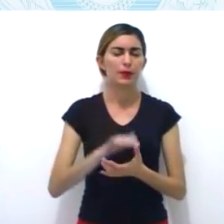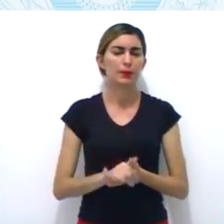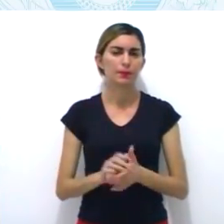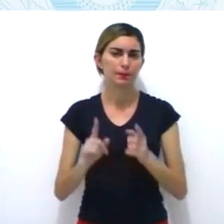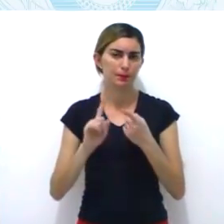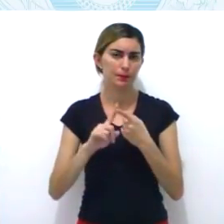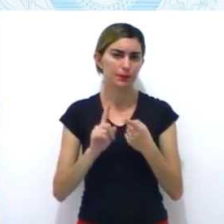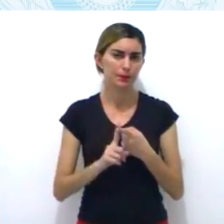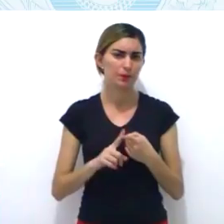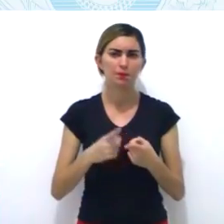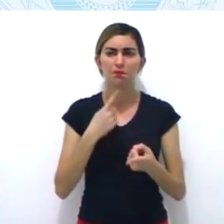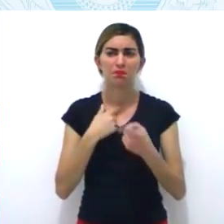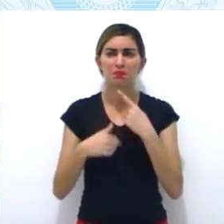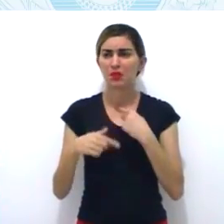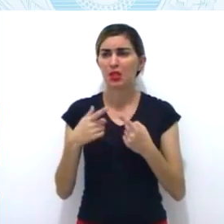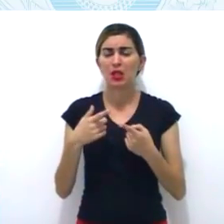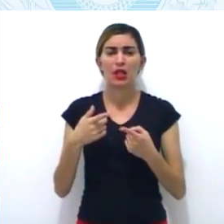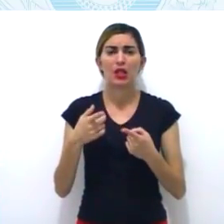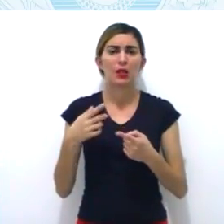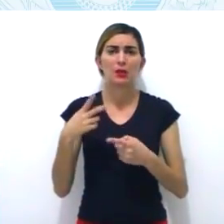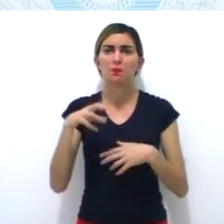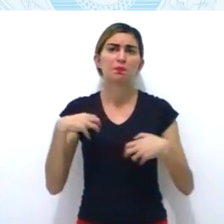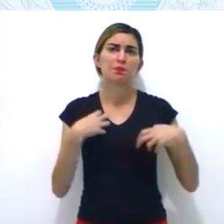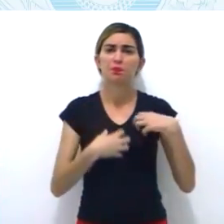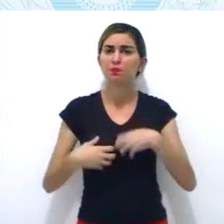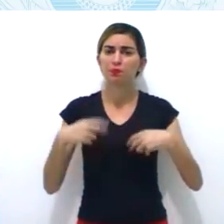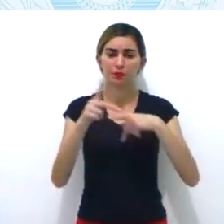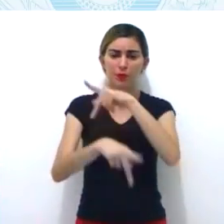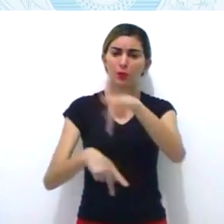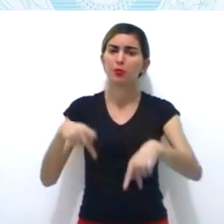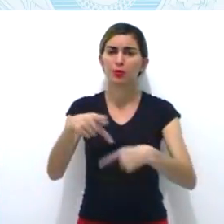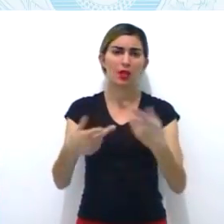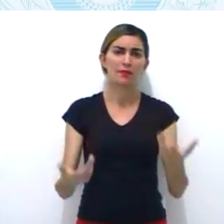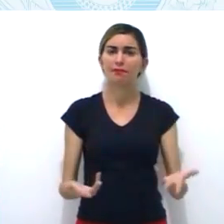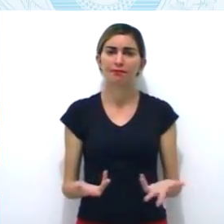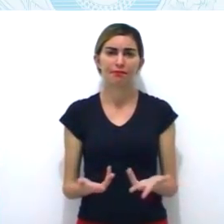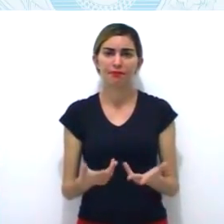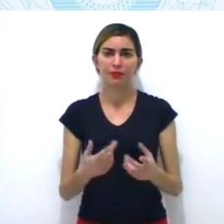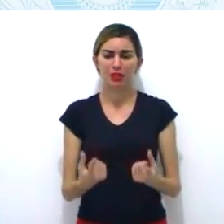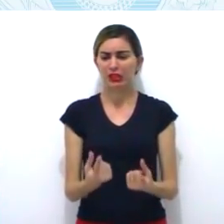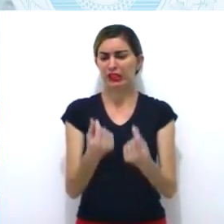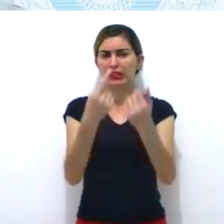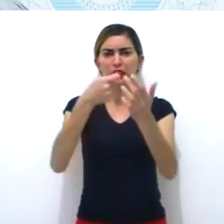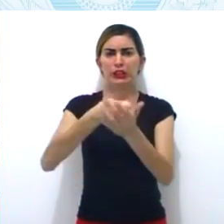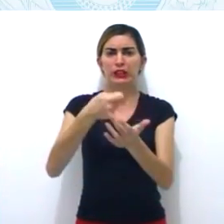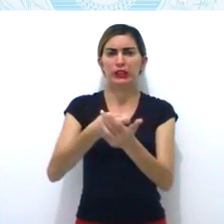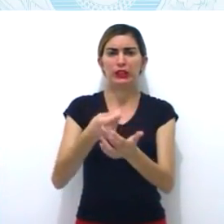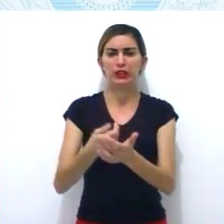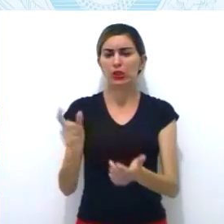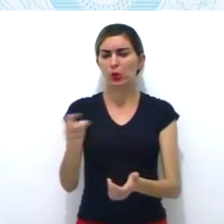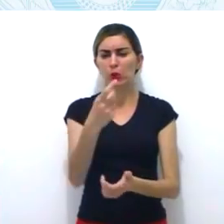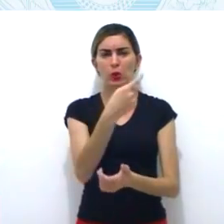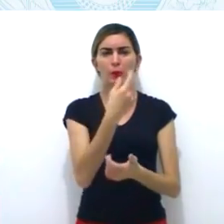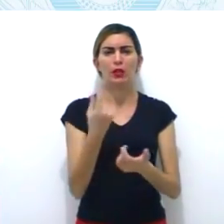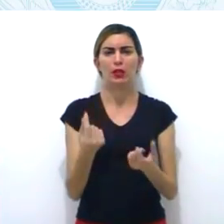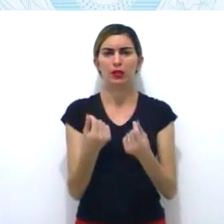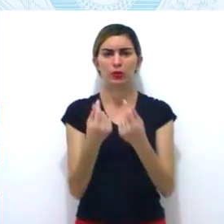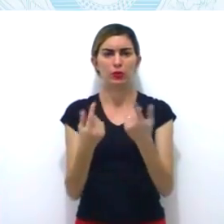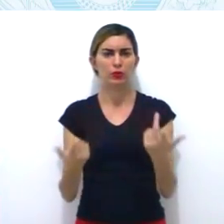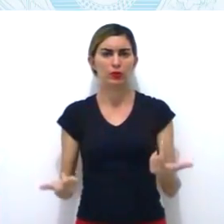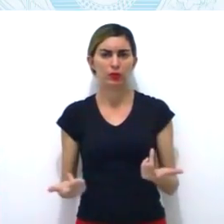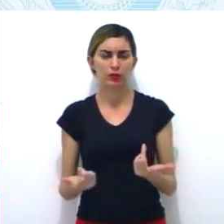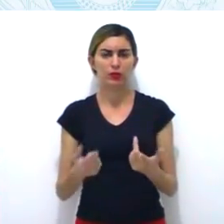essenciais, entre eles alimentos, além de muitas pessoas